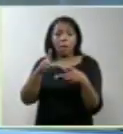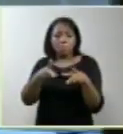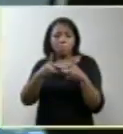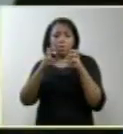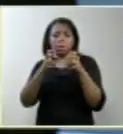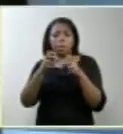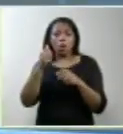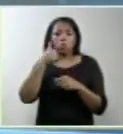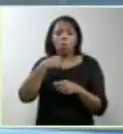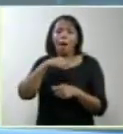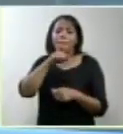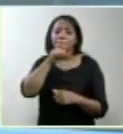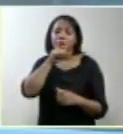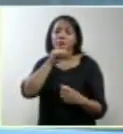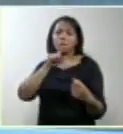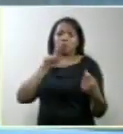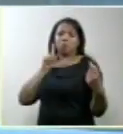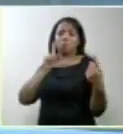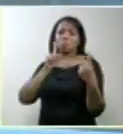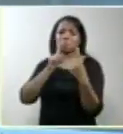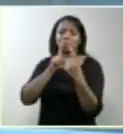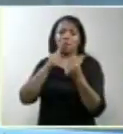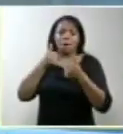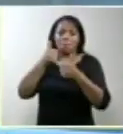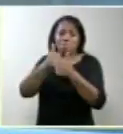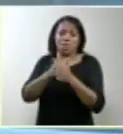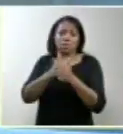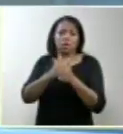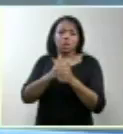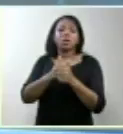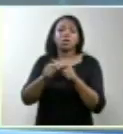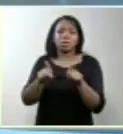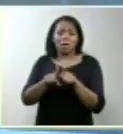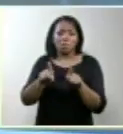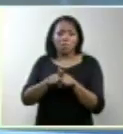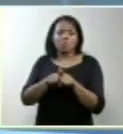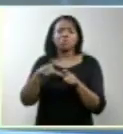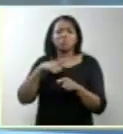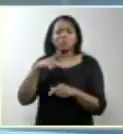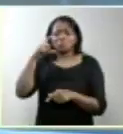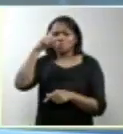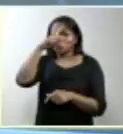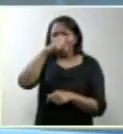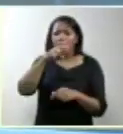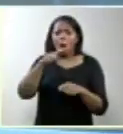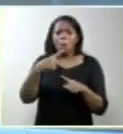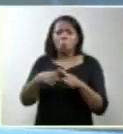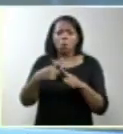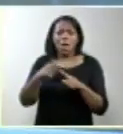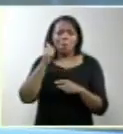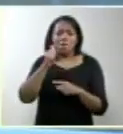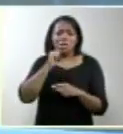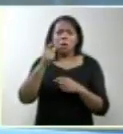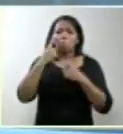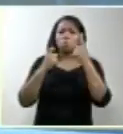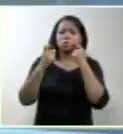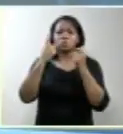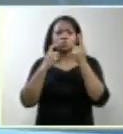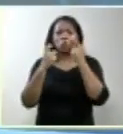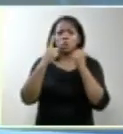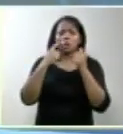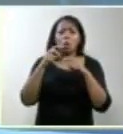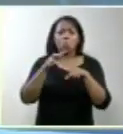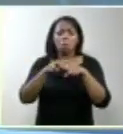mãe estava por perto. Eu tive dificuldade de estar fazendo essa ressonância, porque ela chorava e ficava muito agitada dentro do aparelho da